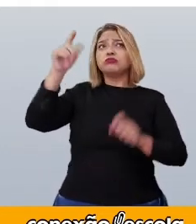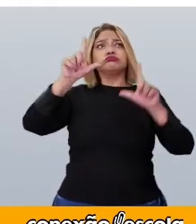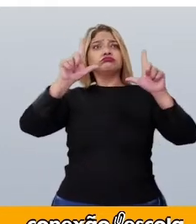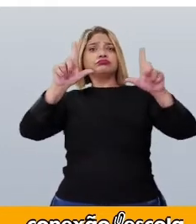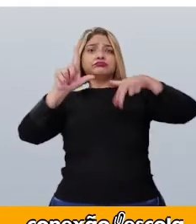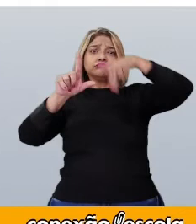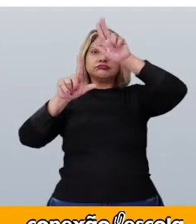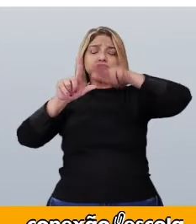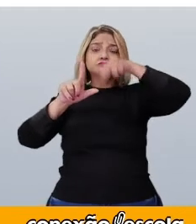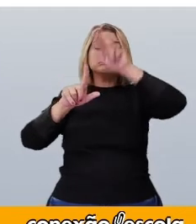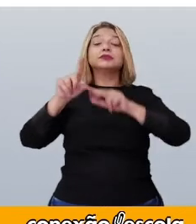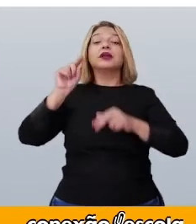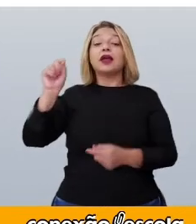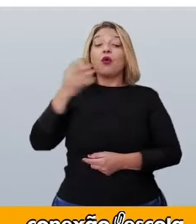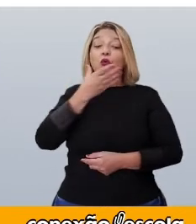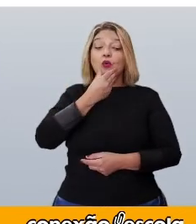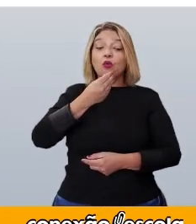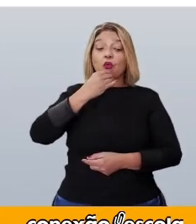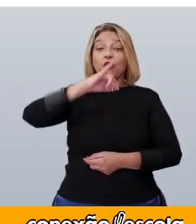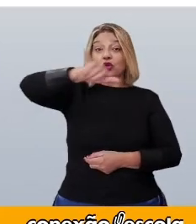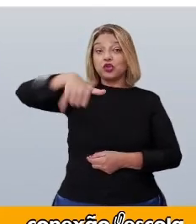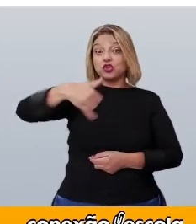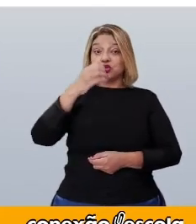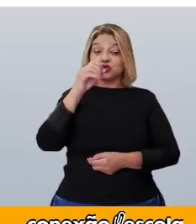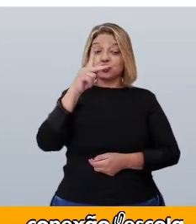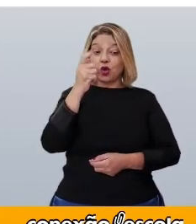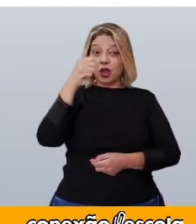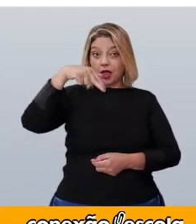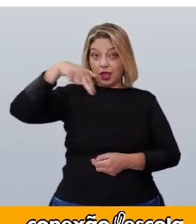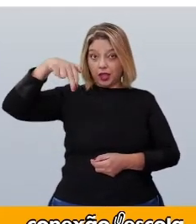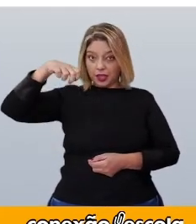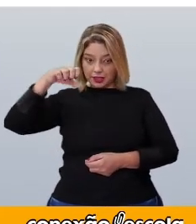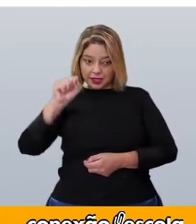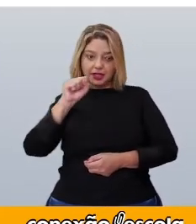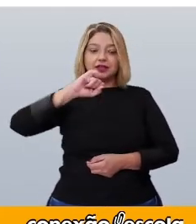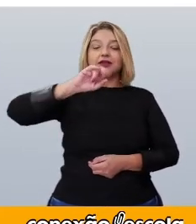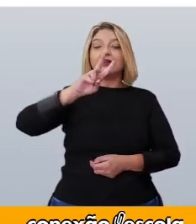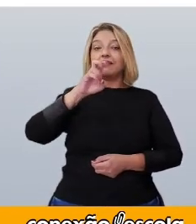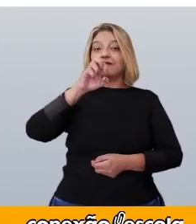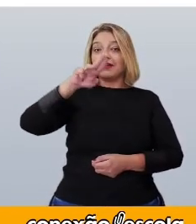Joanes Vermeer, pintada na entrada.